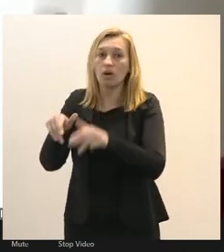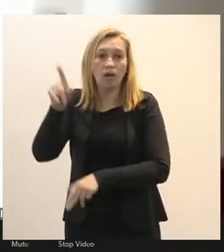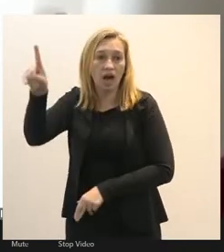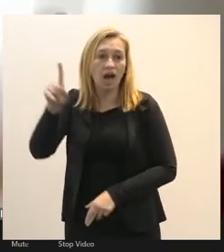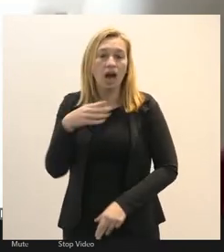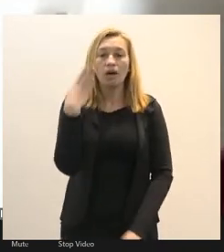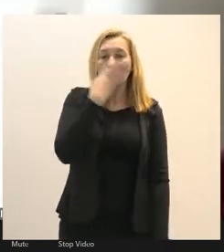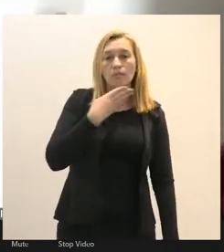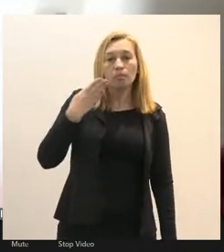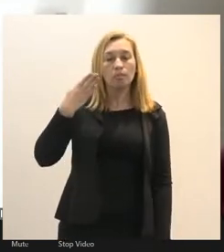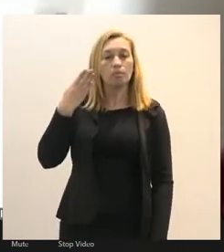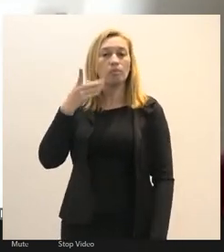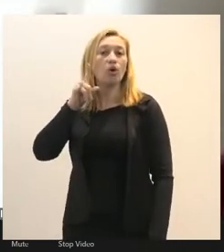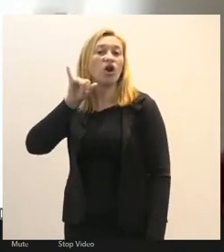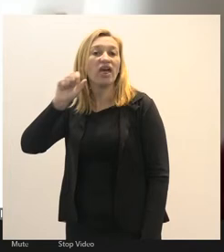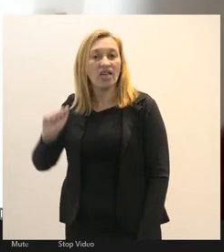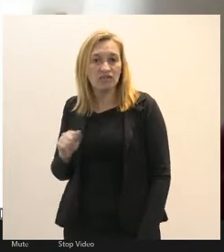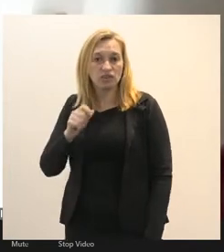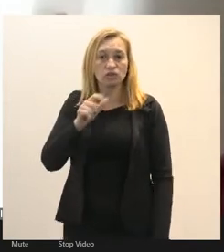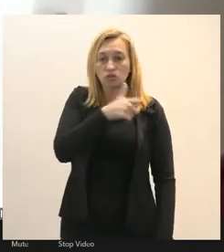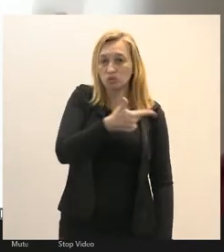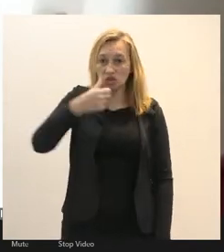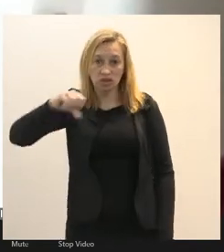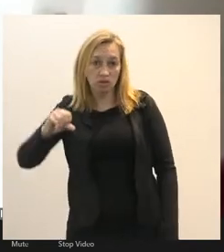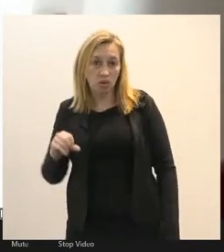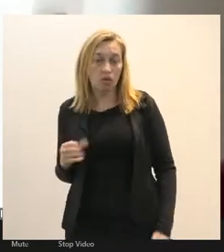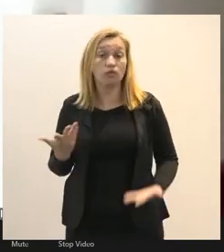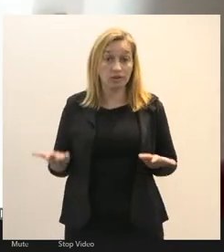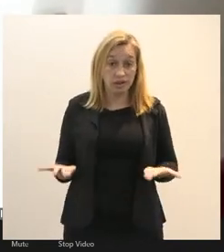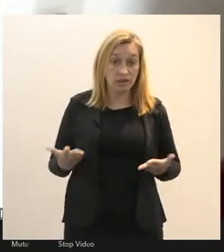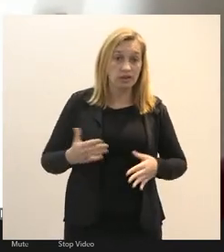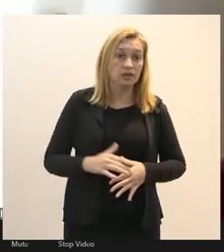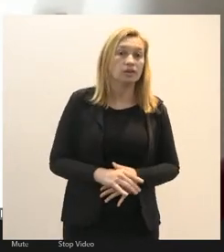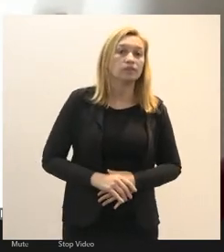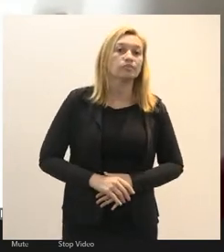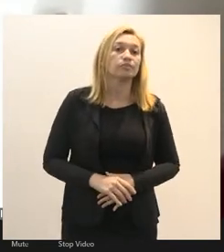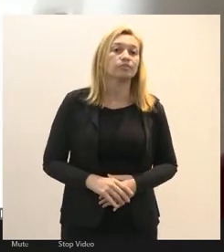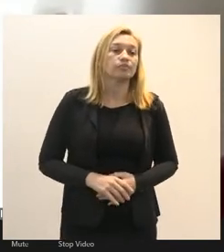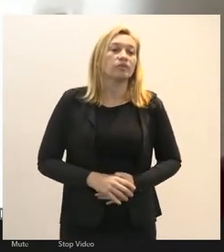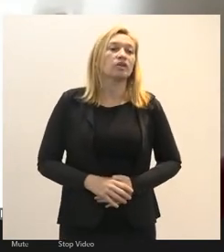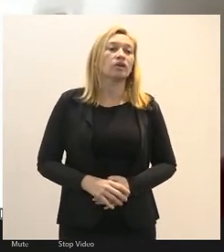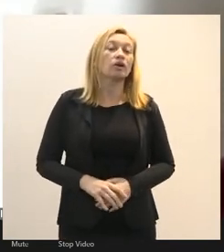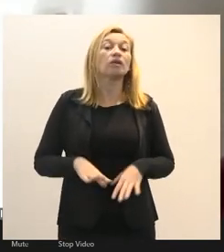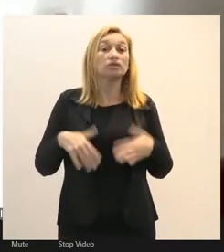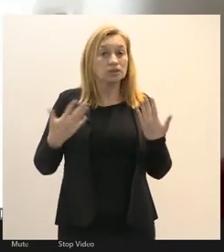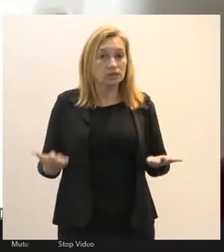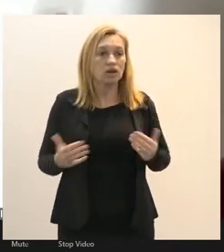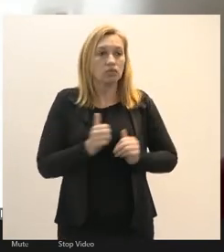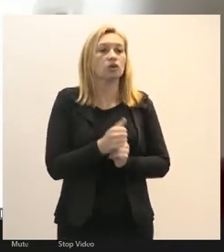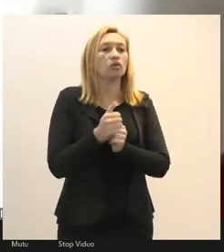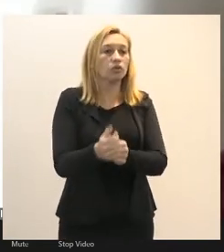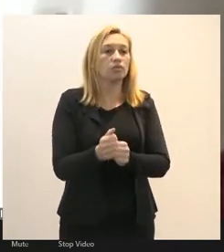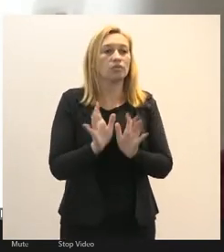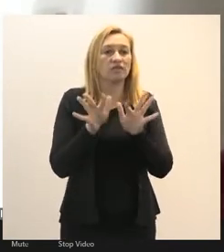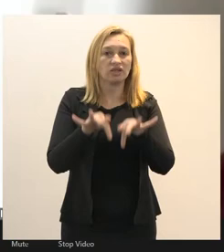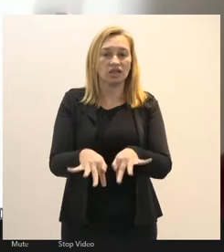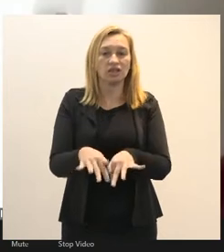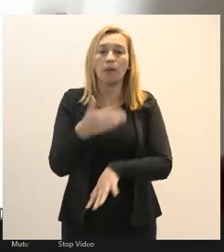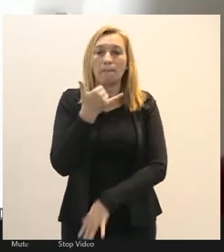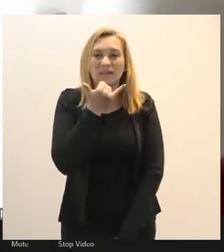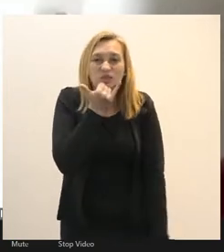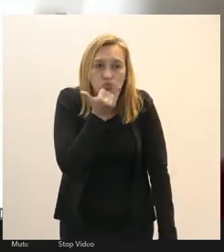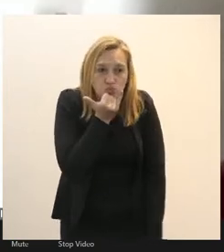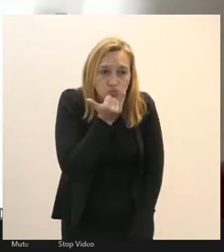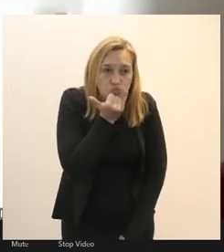para que não incendiem prédios públicos da justiça eleitoral então eu me encaminho para concluir peço desculpas